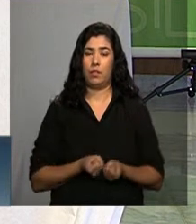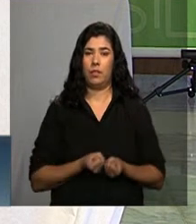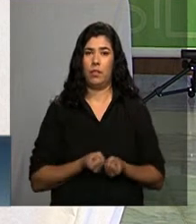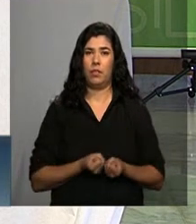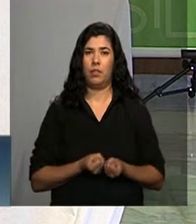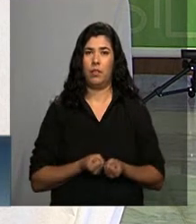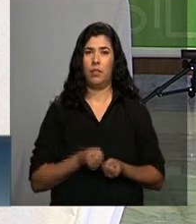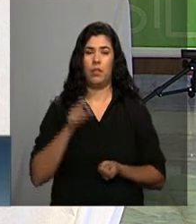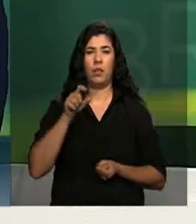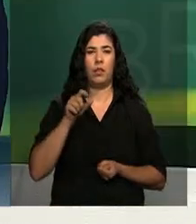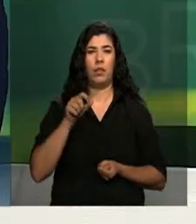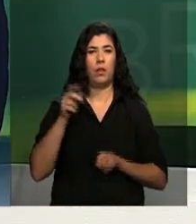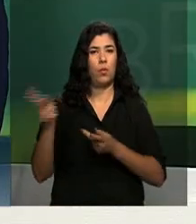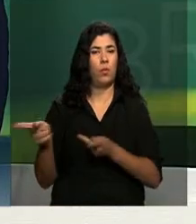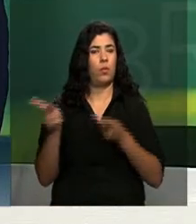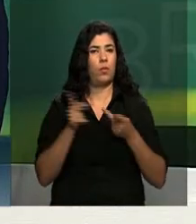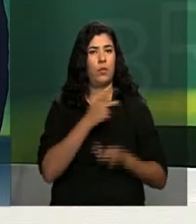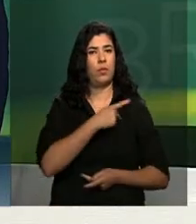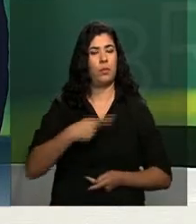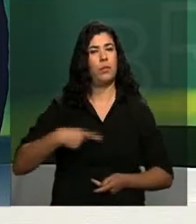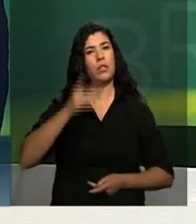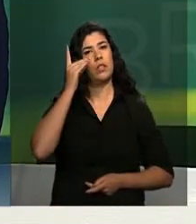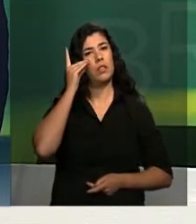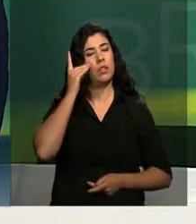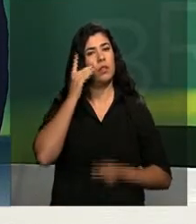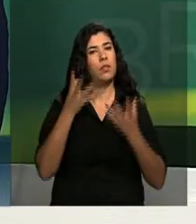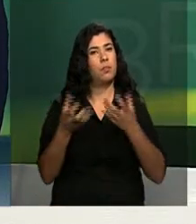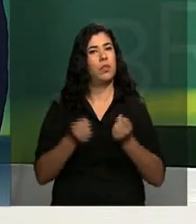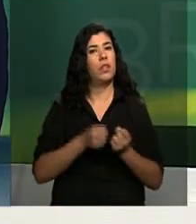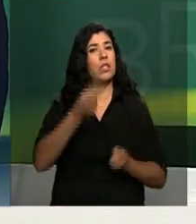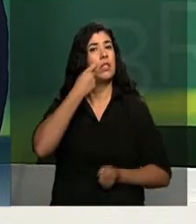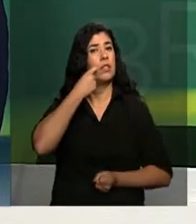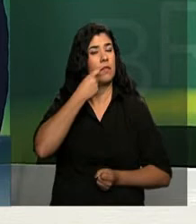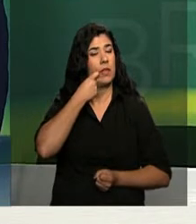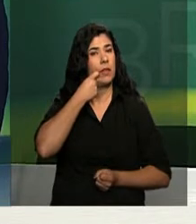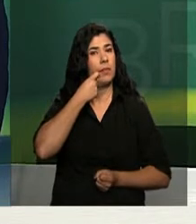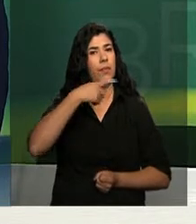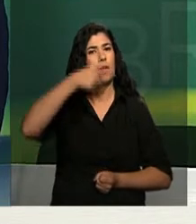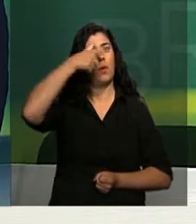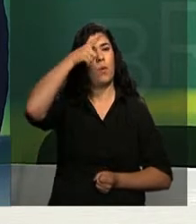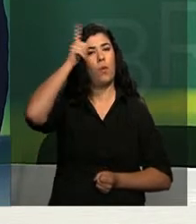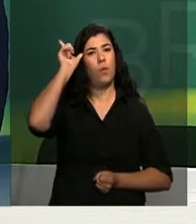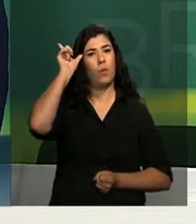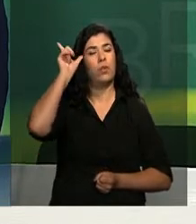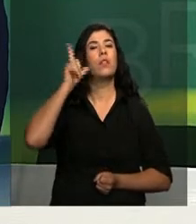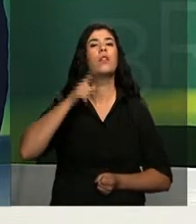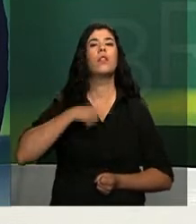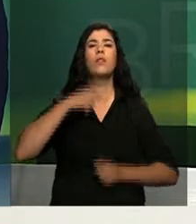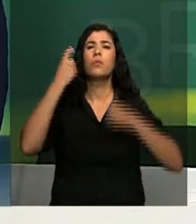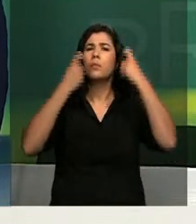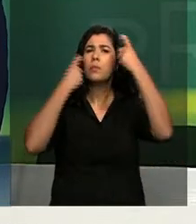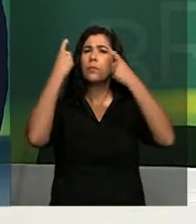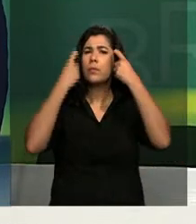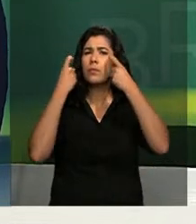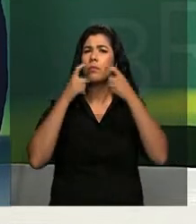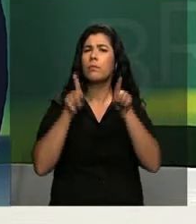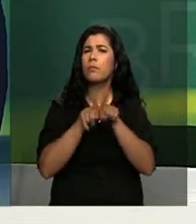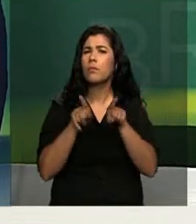sexta-feira. Eu ontem me preocupei e me reuni com a equipe para que eu possa,